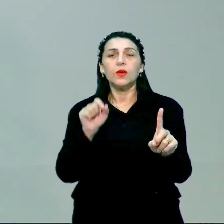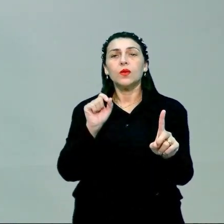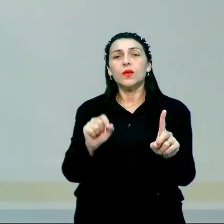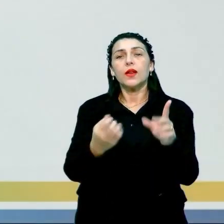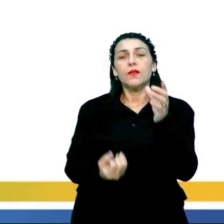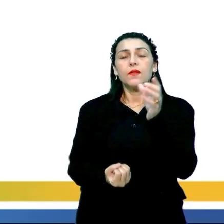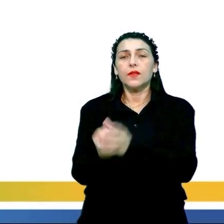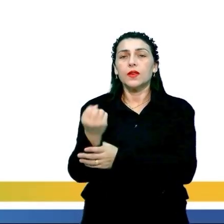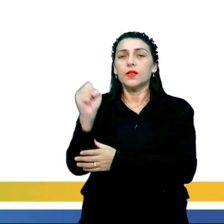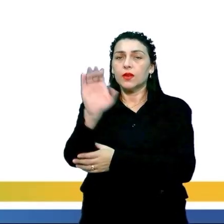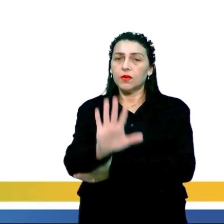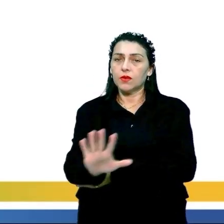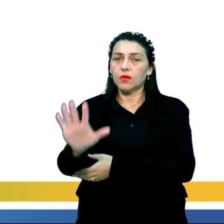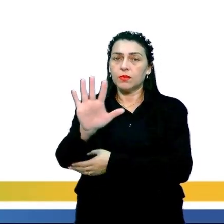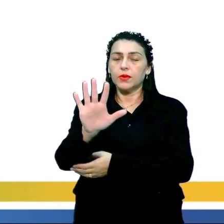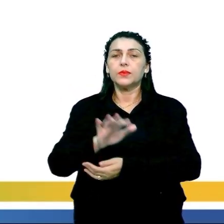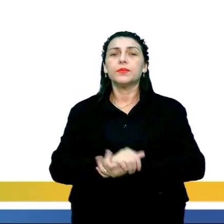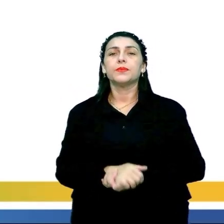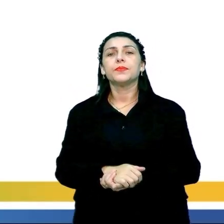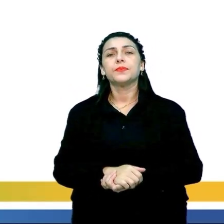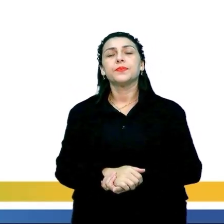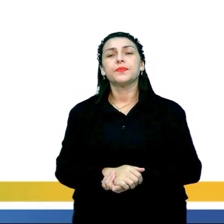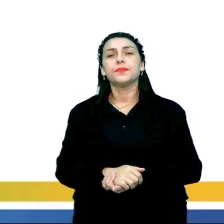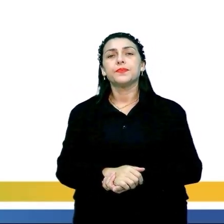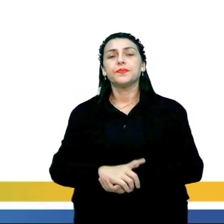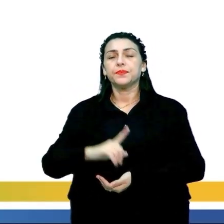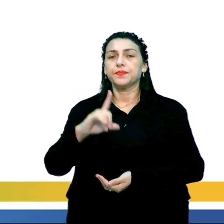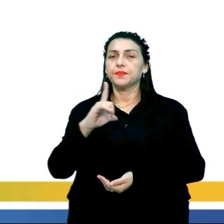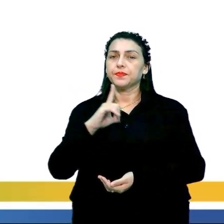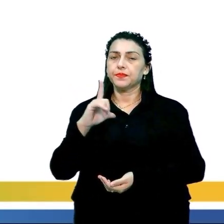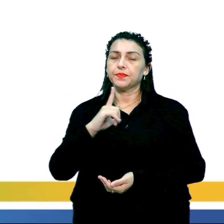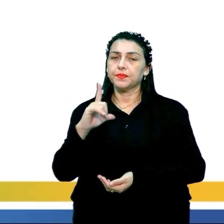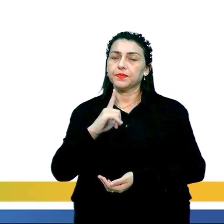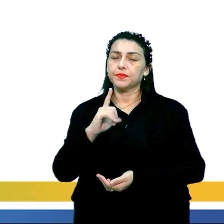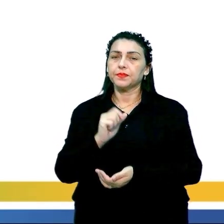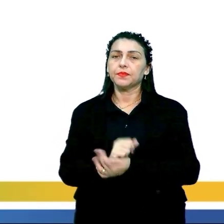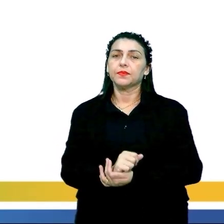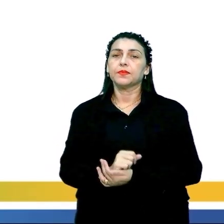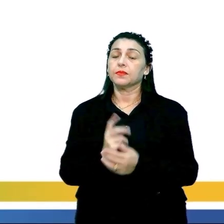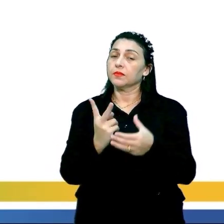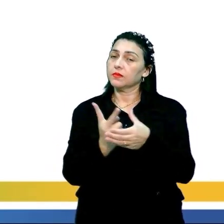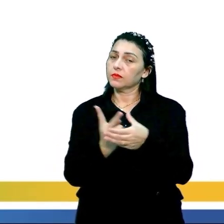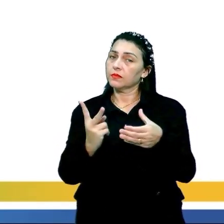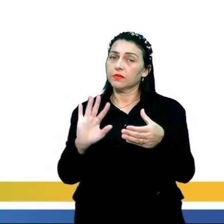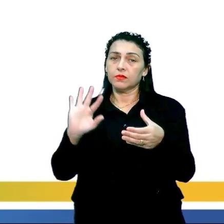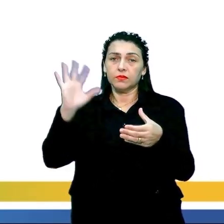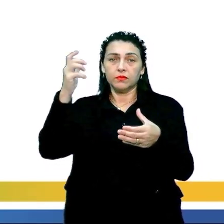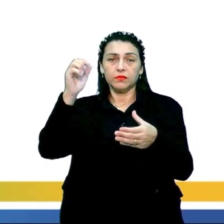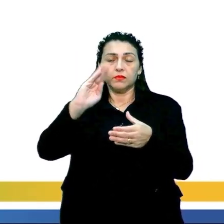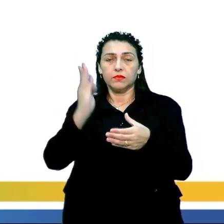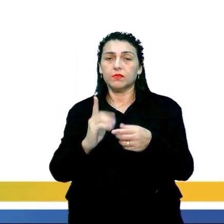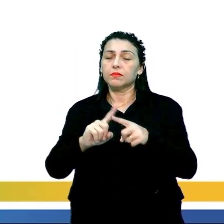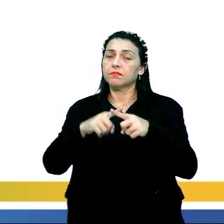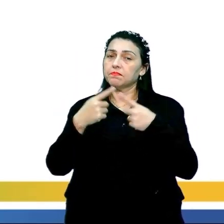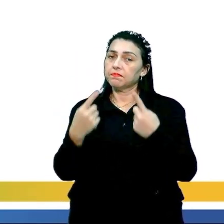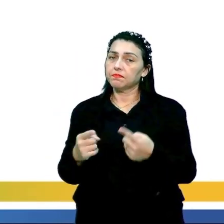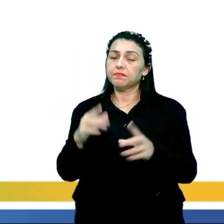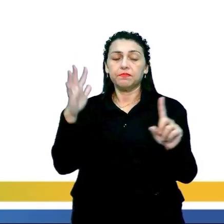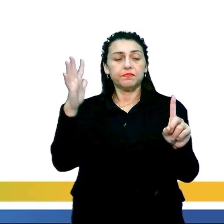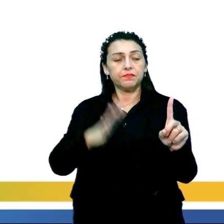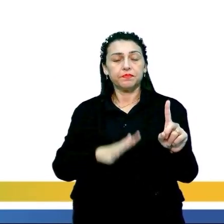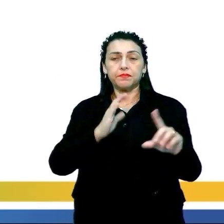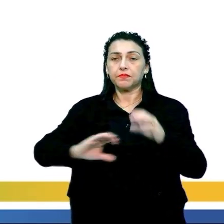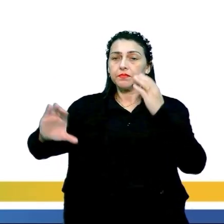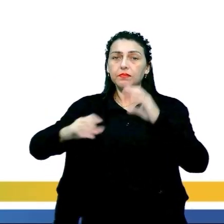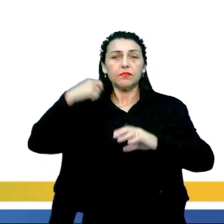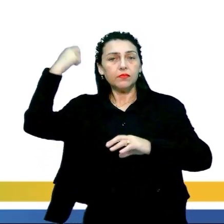produzido na Europa. Então, eu tenho as vanguardas, elas não aconteceram no Brasil, mas impulsionaram os autores, músicos